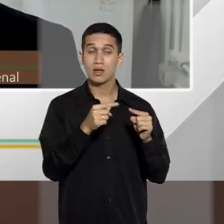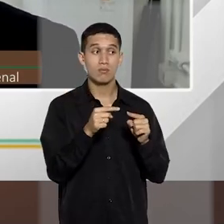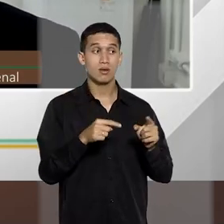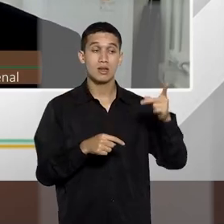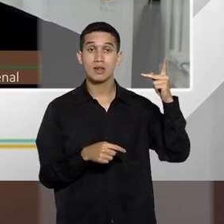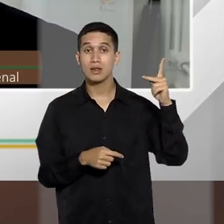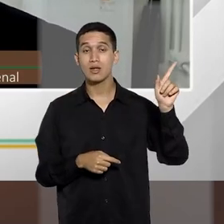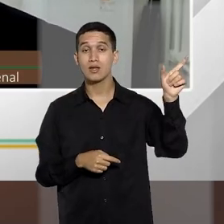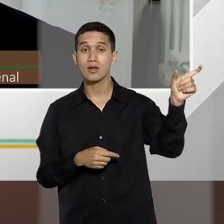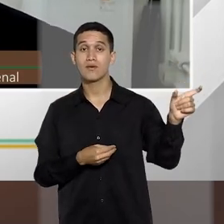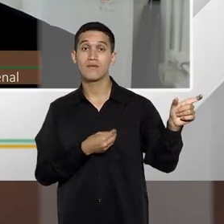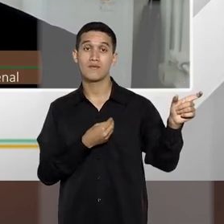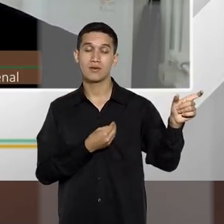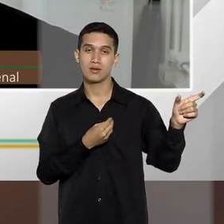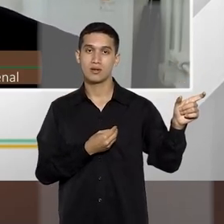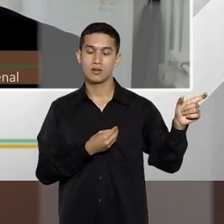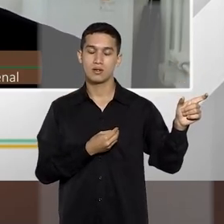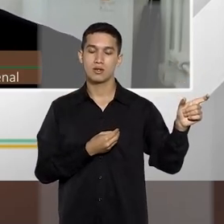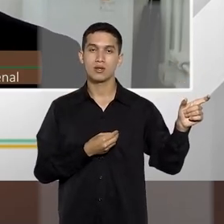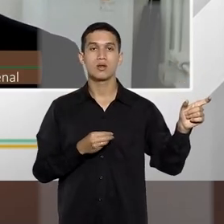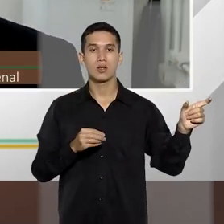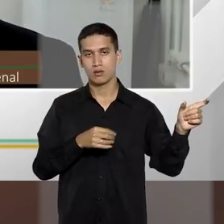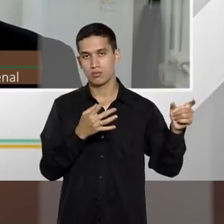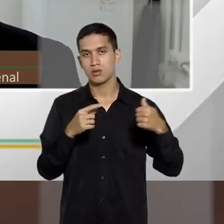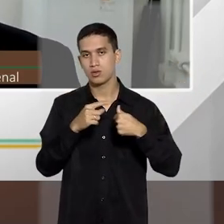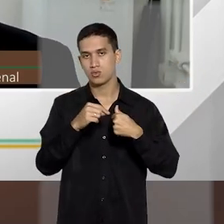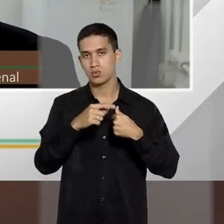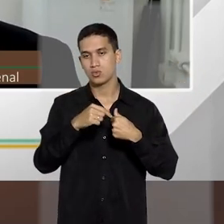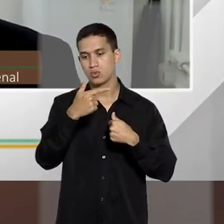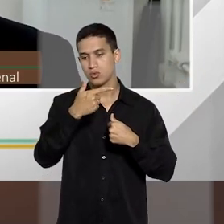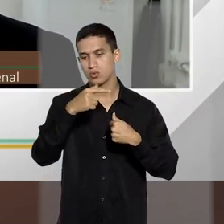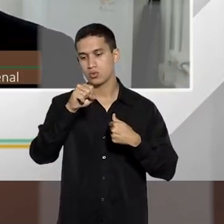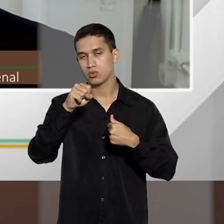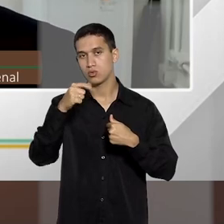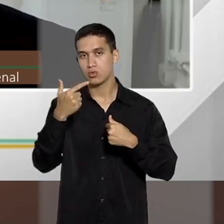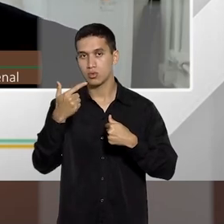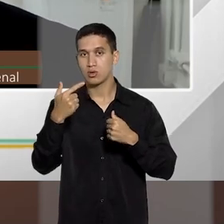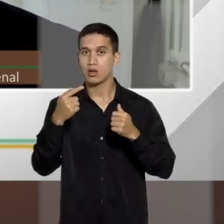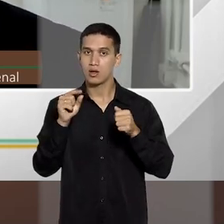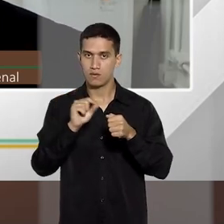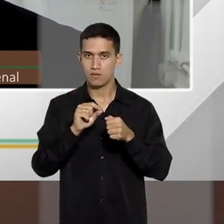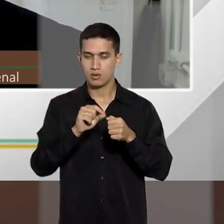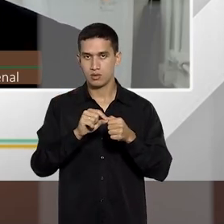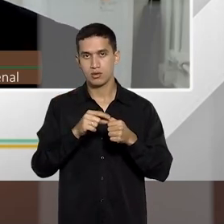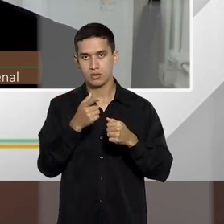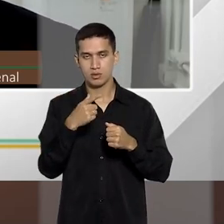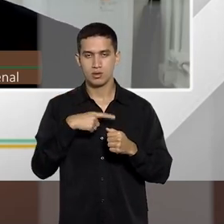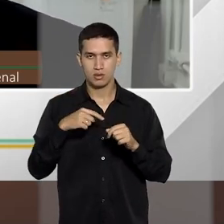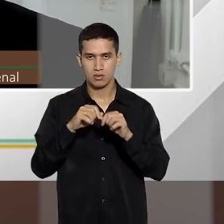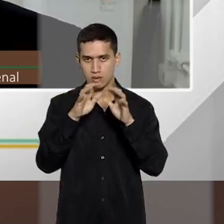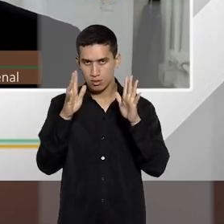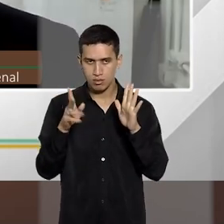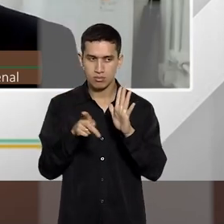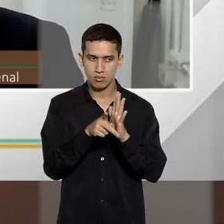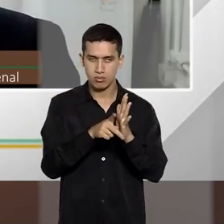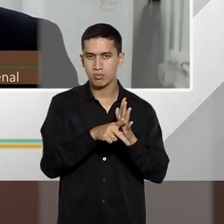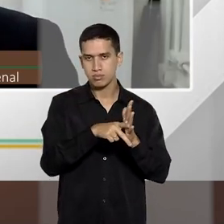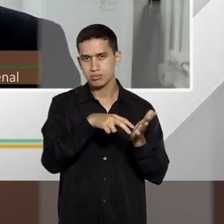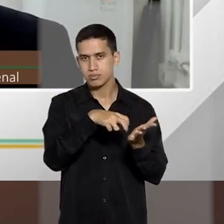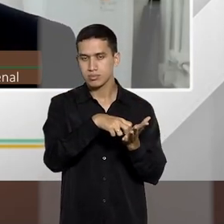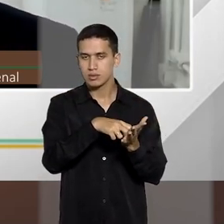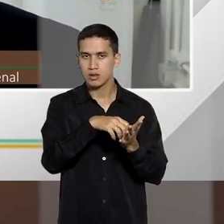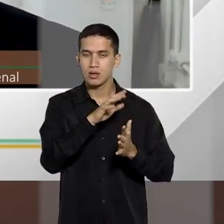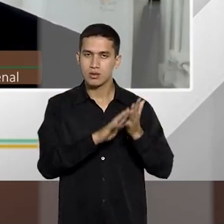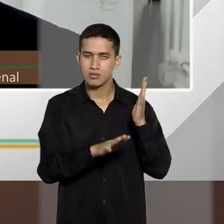exemplo clássico é o artigo 282 do Código Penal, a Exerciência Legal da Medicina. Então, às vezes, uma pessoa te